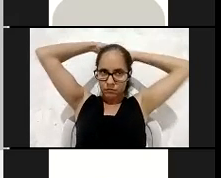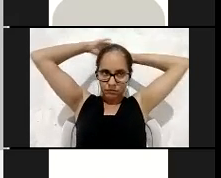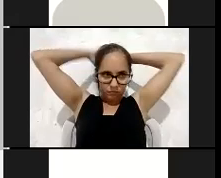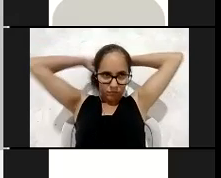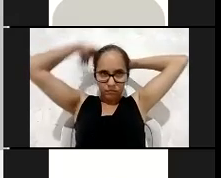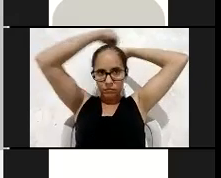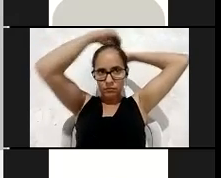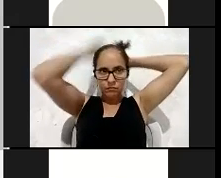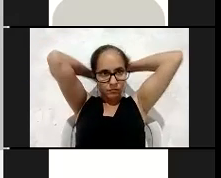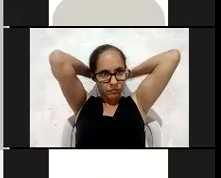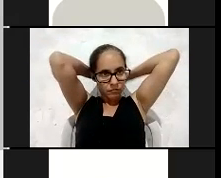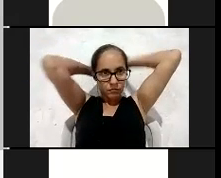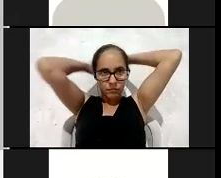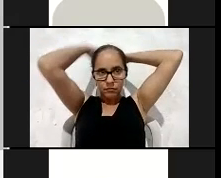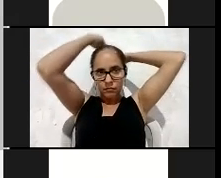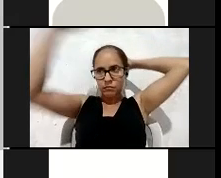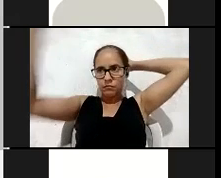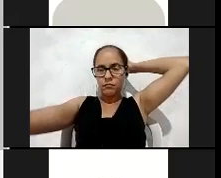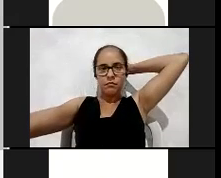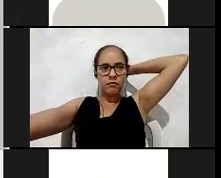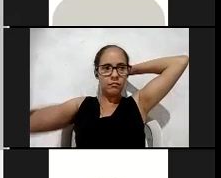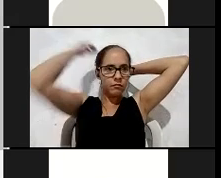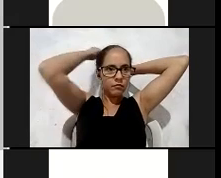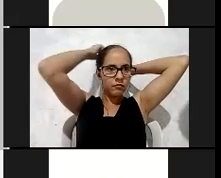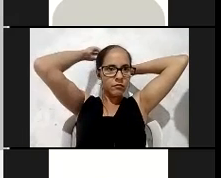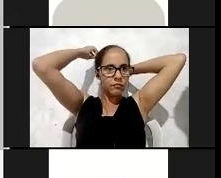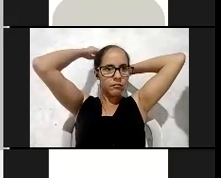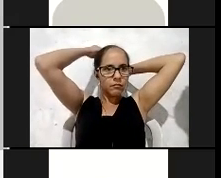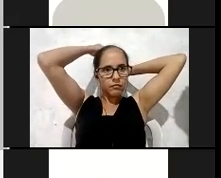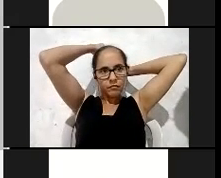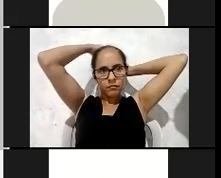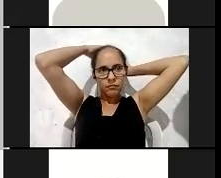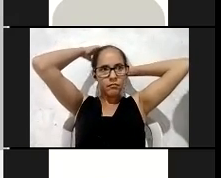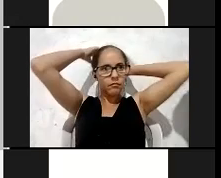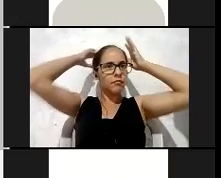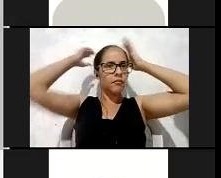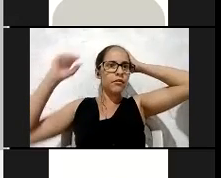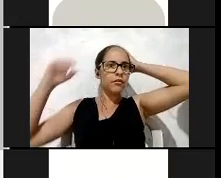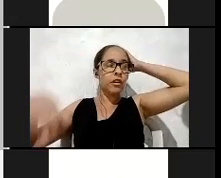próprios da vida tecnológica se façam presentes também na escola, no sistema educacional.